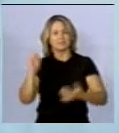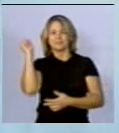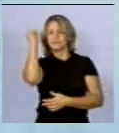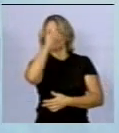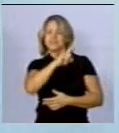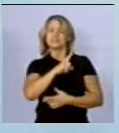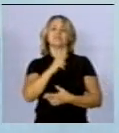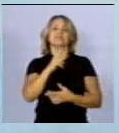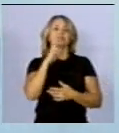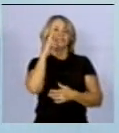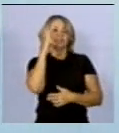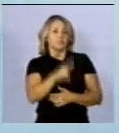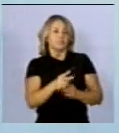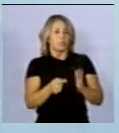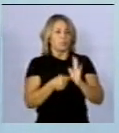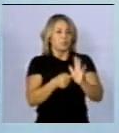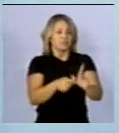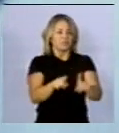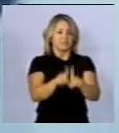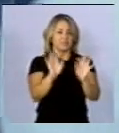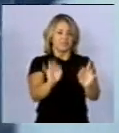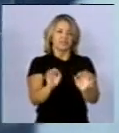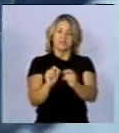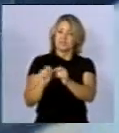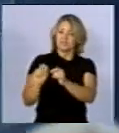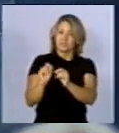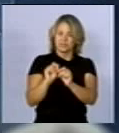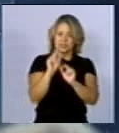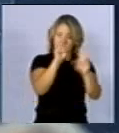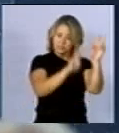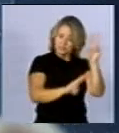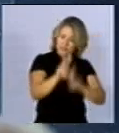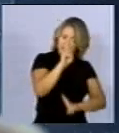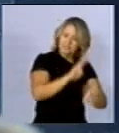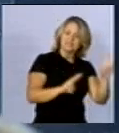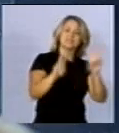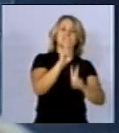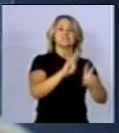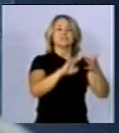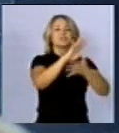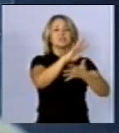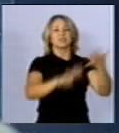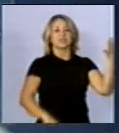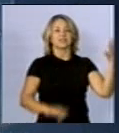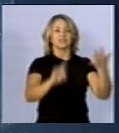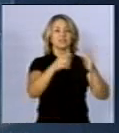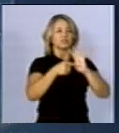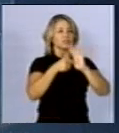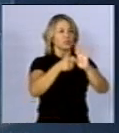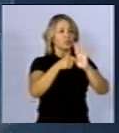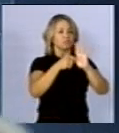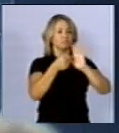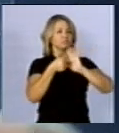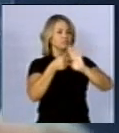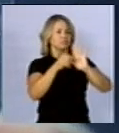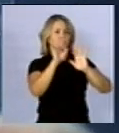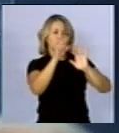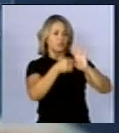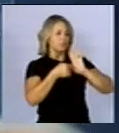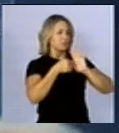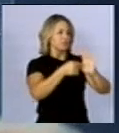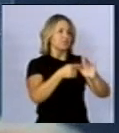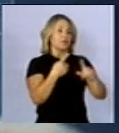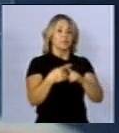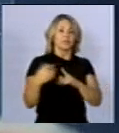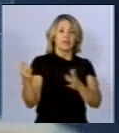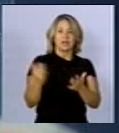analisar, visualizar assim. Então foi feita essa visualização gráfica. Esse quadro é apenas ilustrativo, quer dizer, no sentido que, até